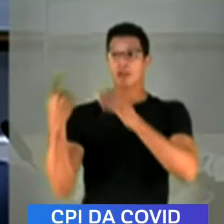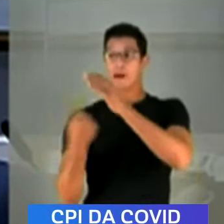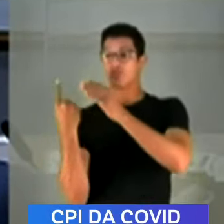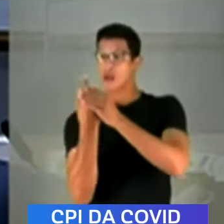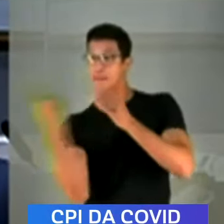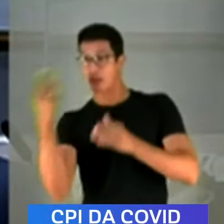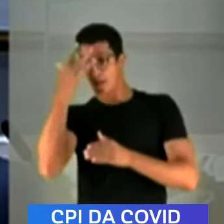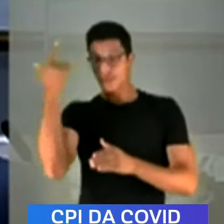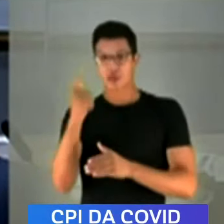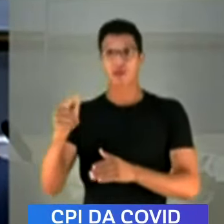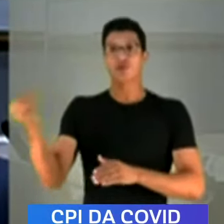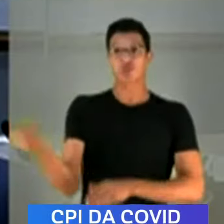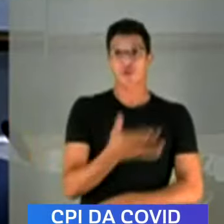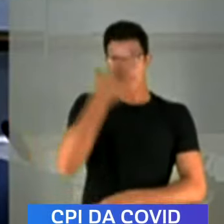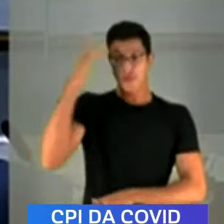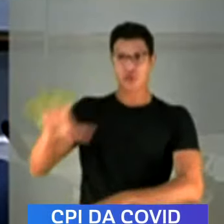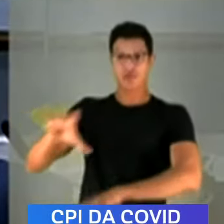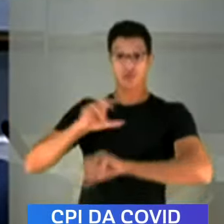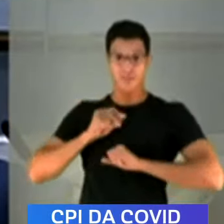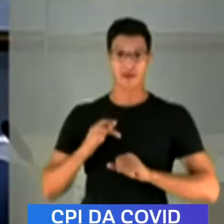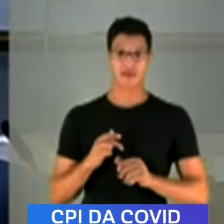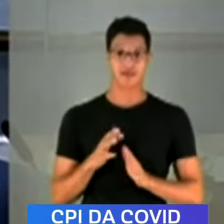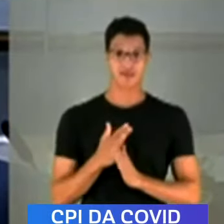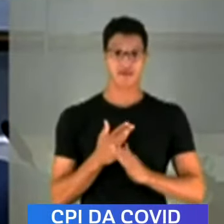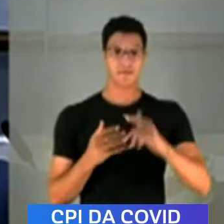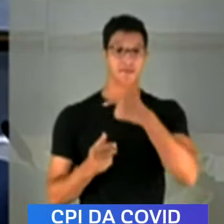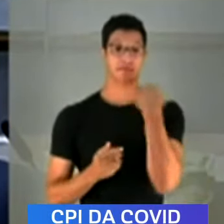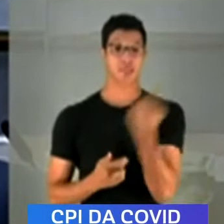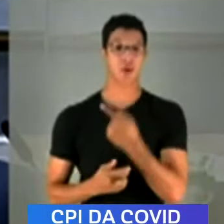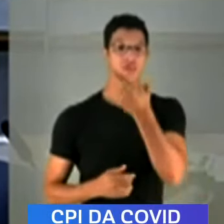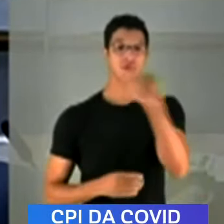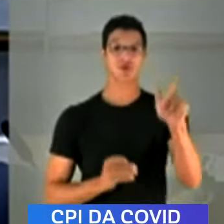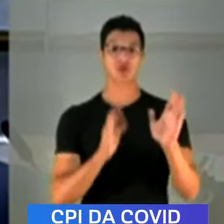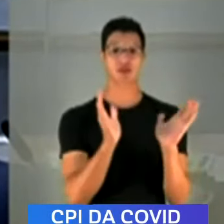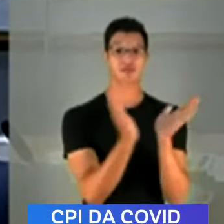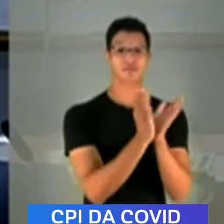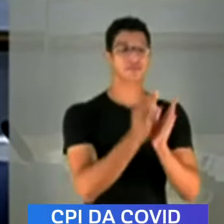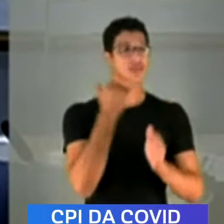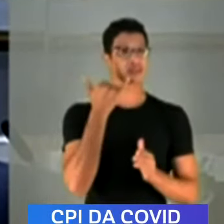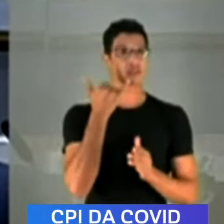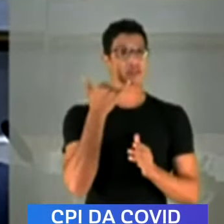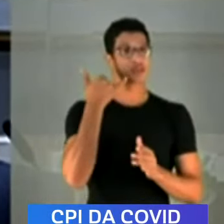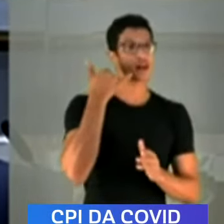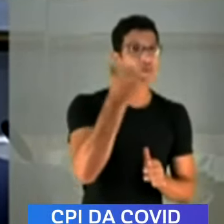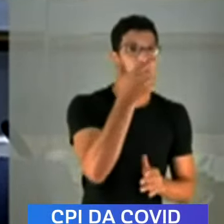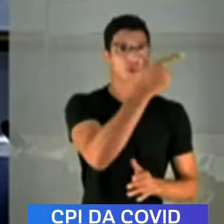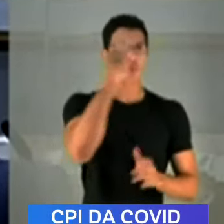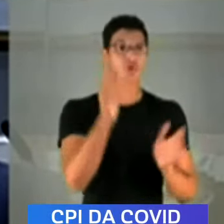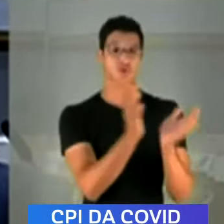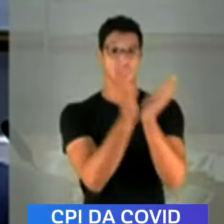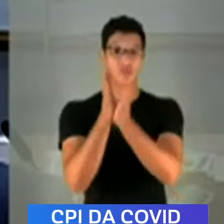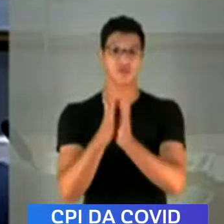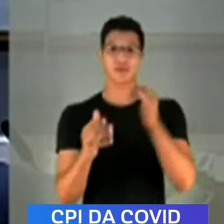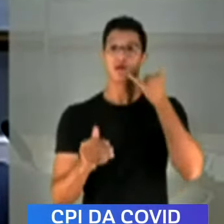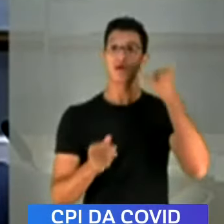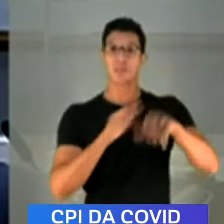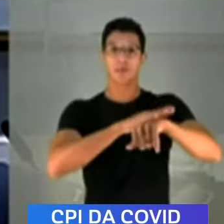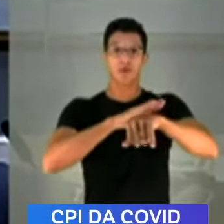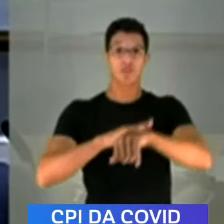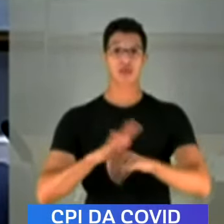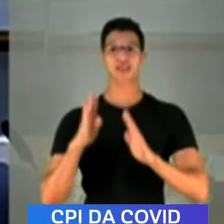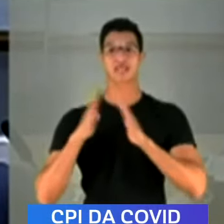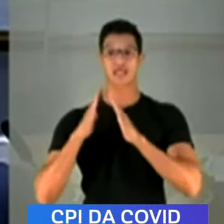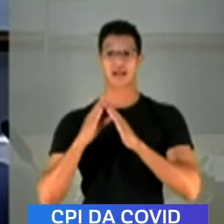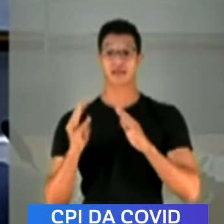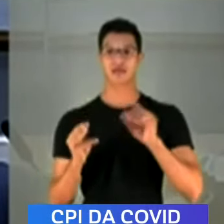para que não houvesse novas pessoas contaminadas. Nós não tínhamos segmento telefônico, nem de nenhuma outra forma, para os doentes que estavam em